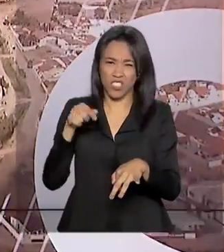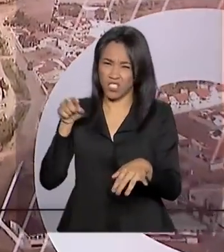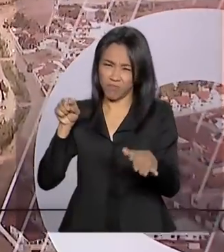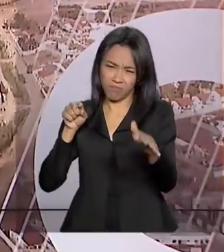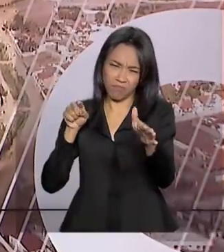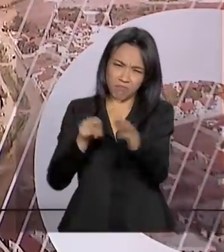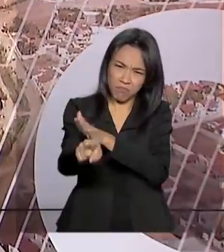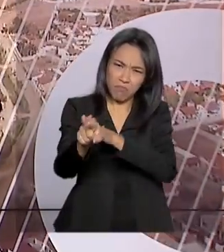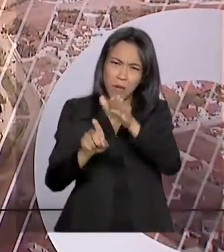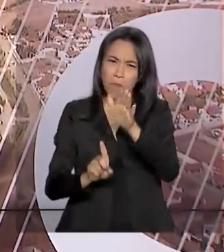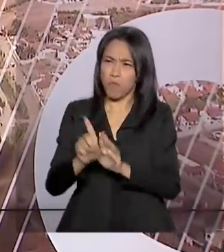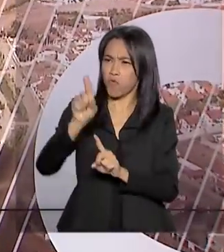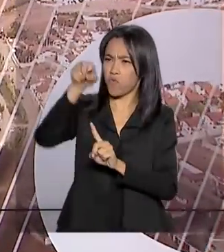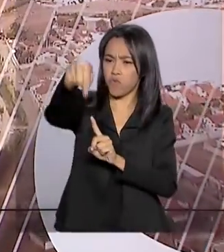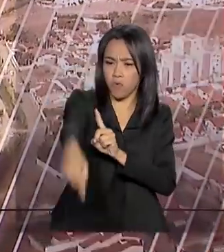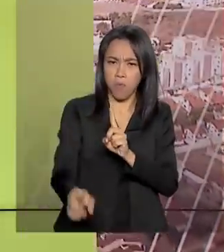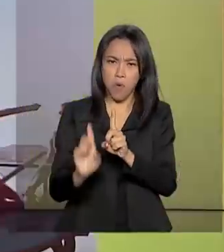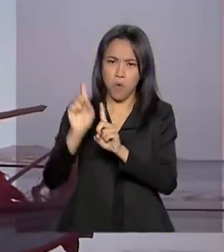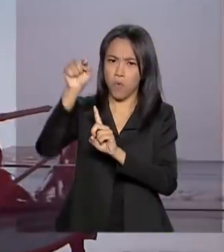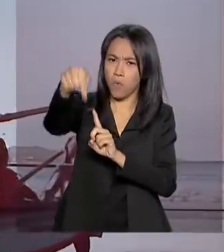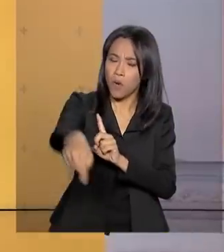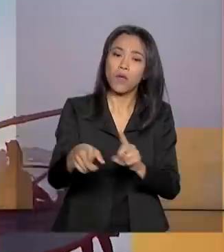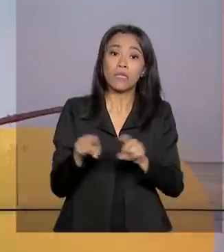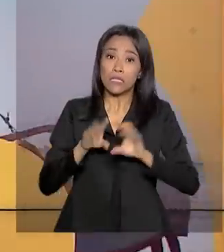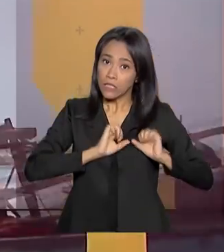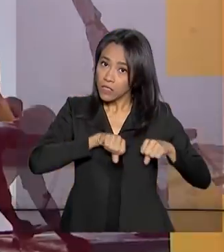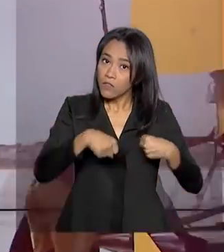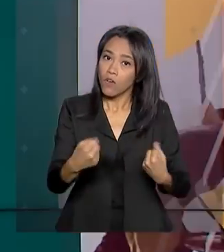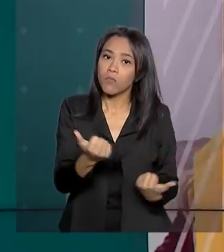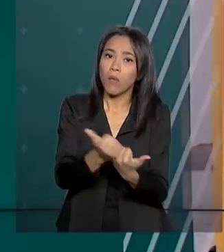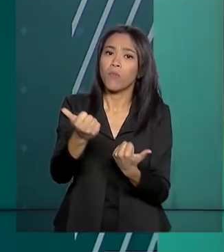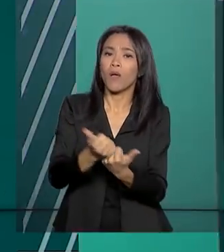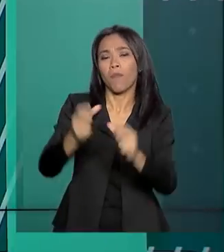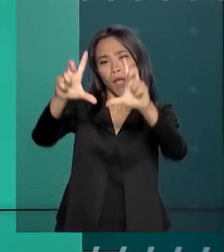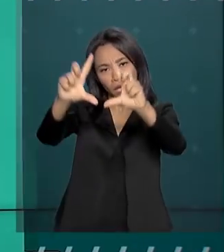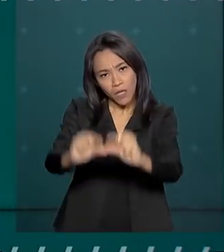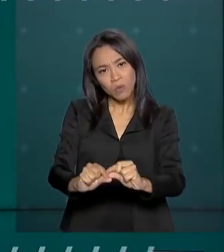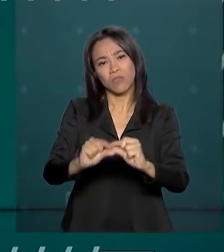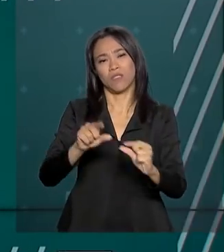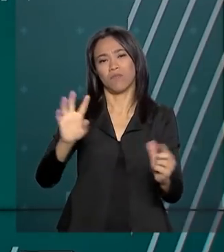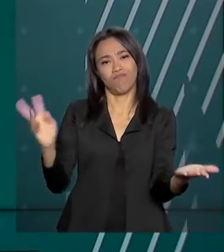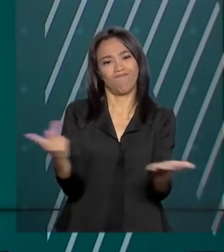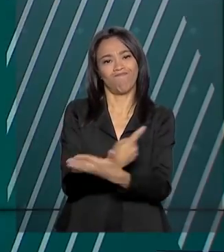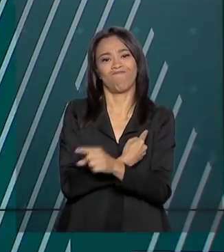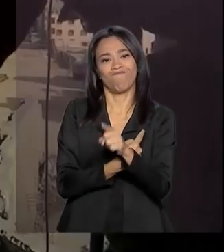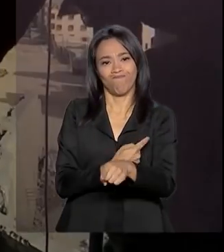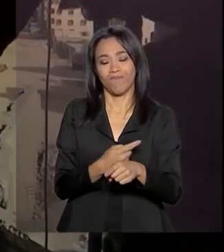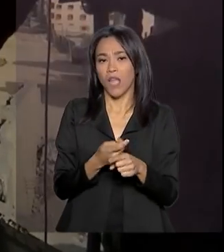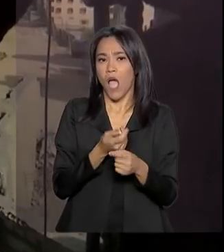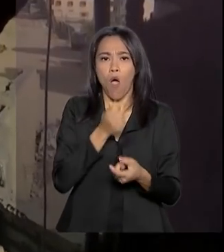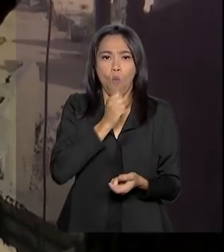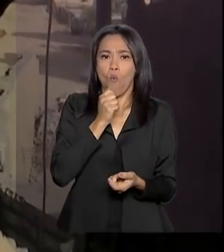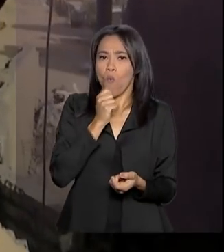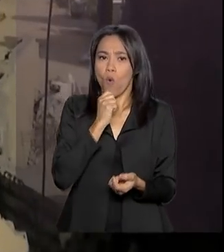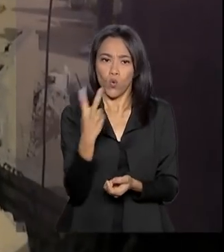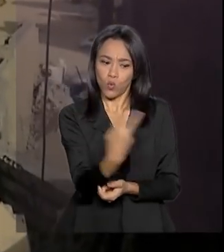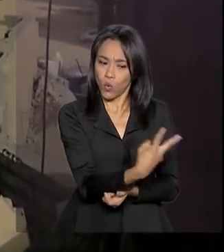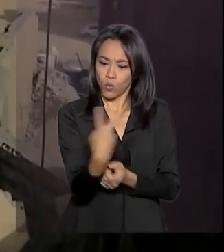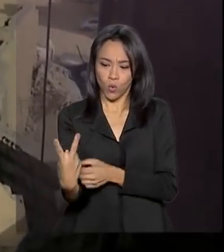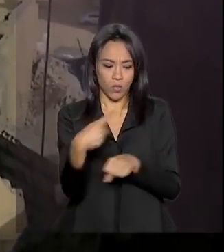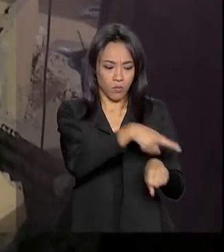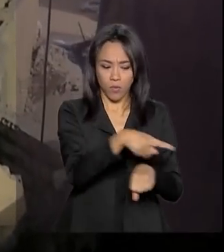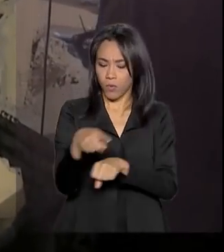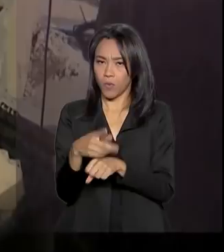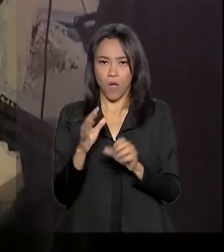ataques e afirma seu apoio aos esforços em andamento para reduzir a tensão em Gaza. Não houve anúncio oficial de cessar fogo de